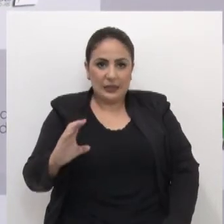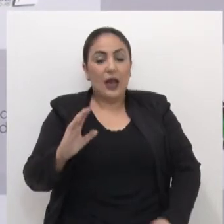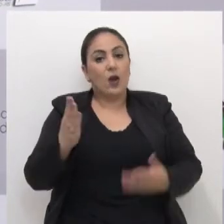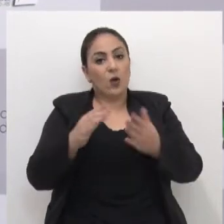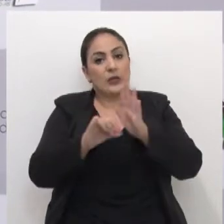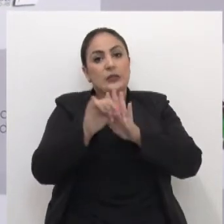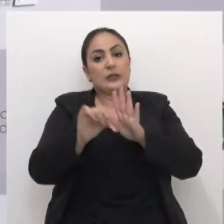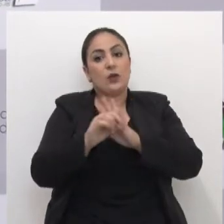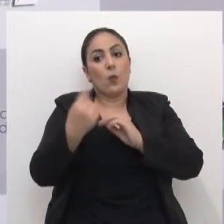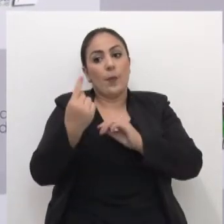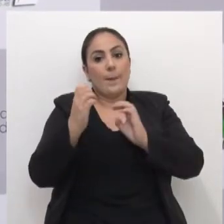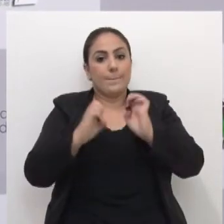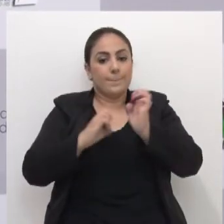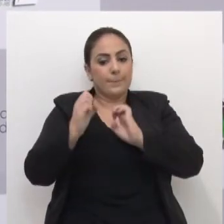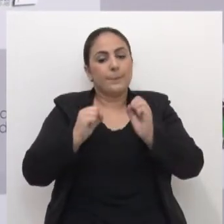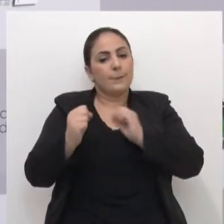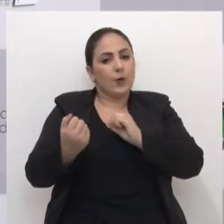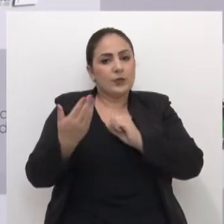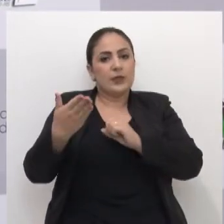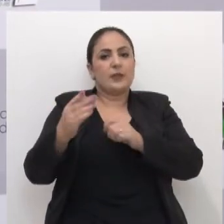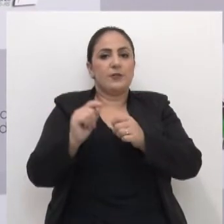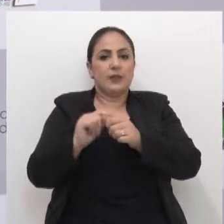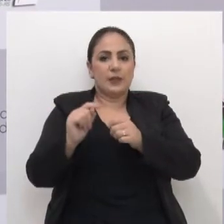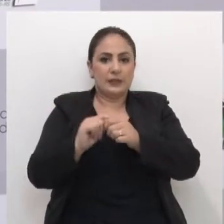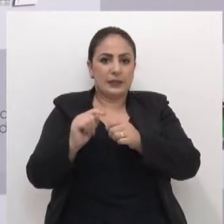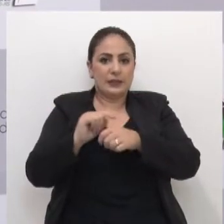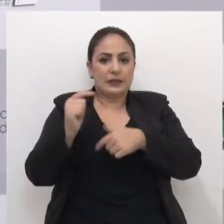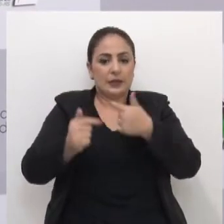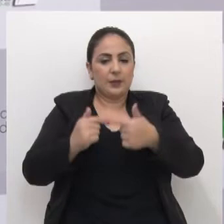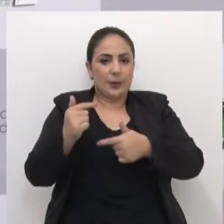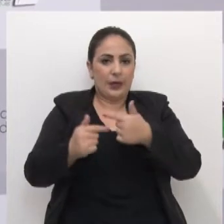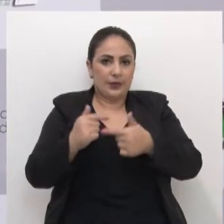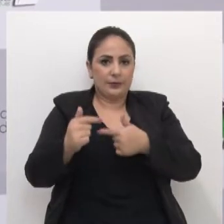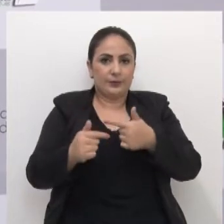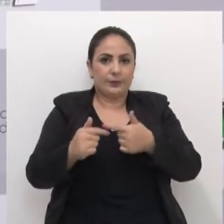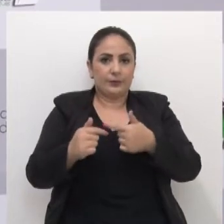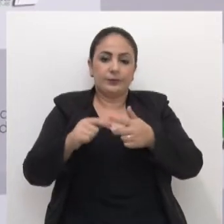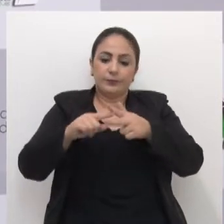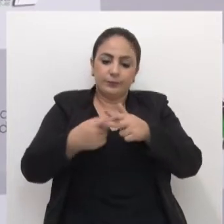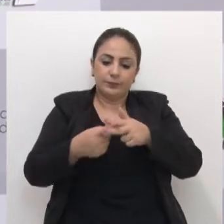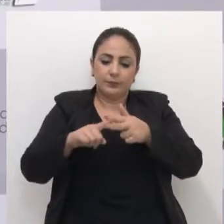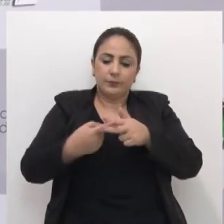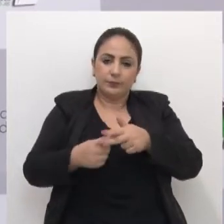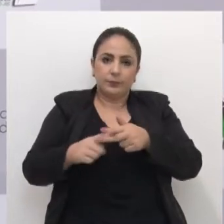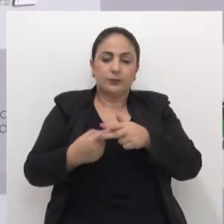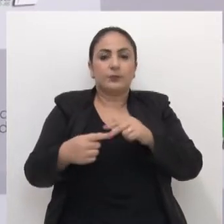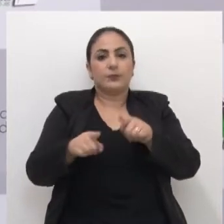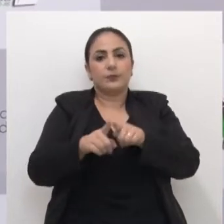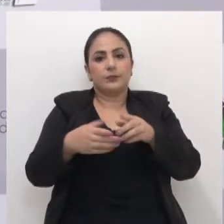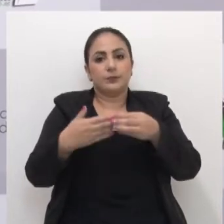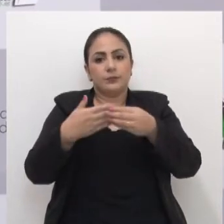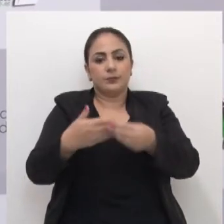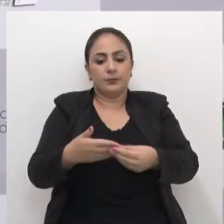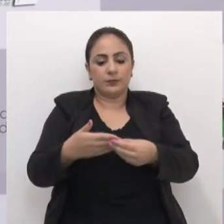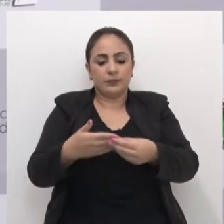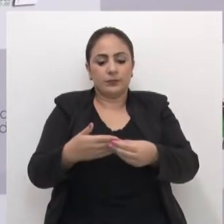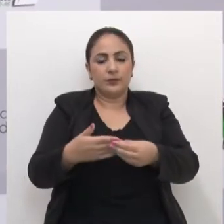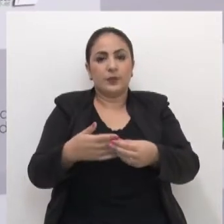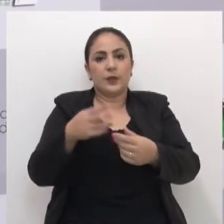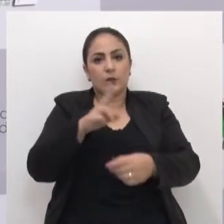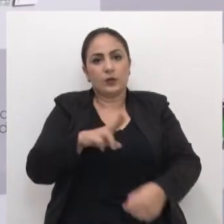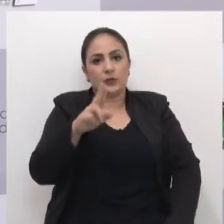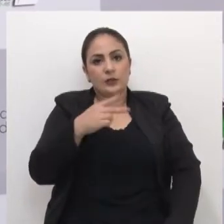agora vai ter a licitação para que uma empresa possa fazer essa prestação de serviço na manutenção e no acompanhamento